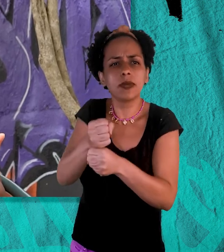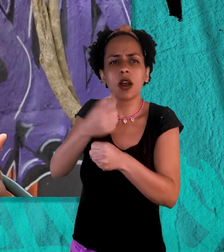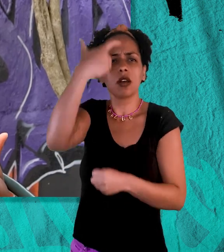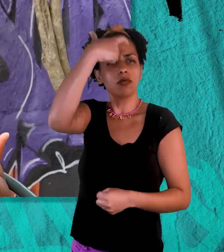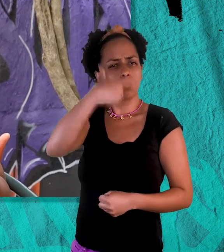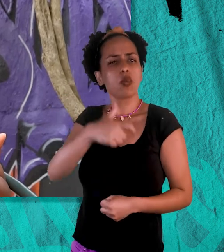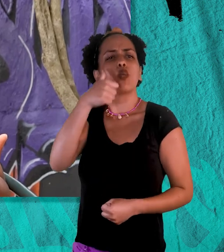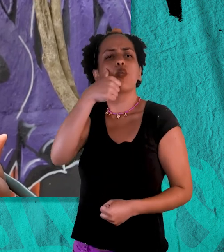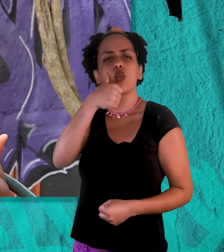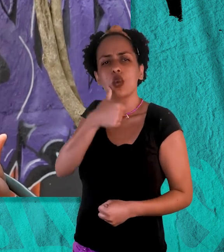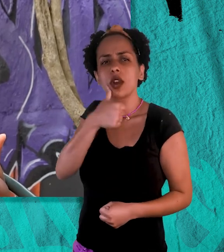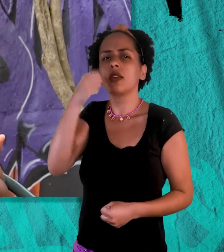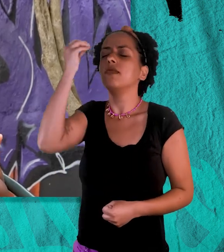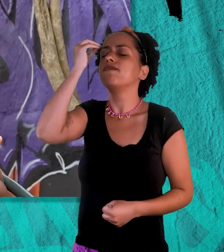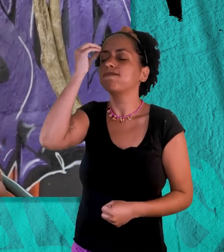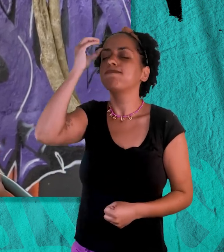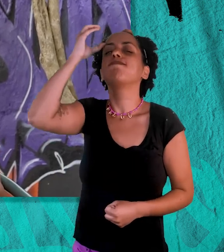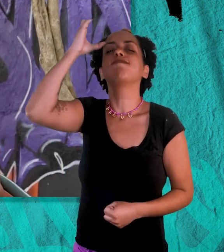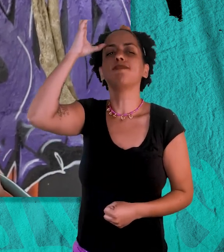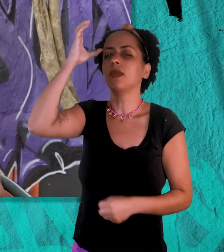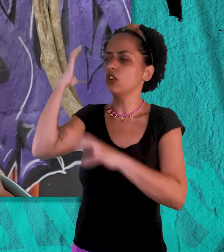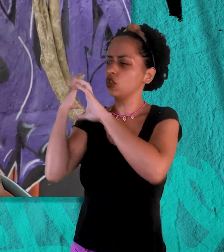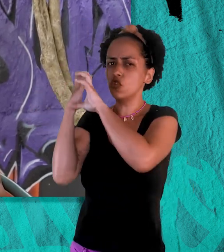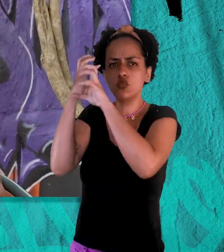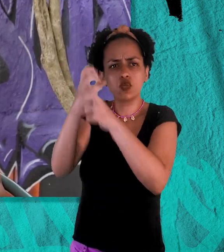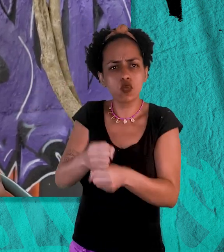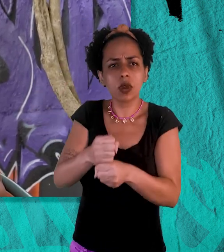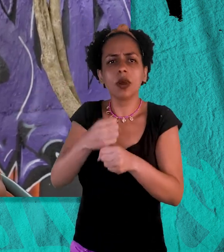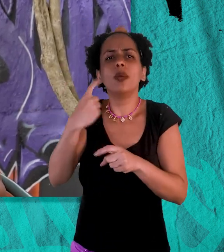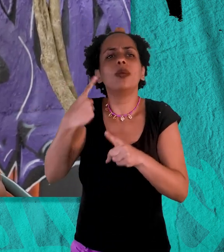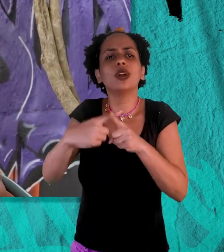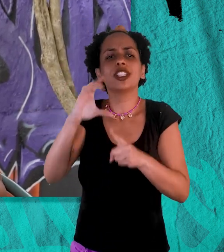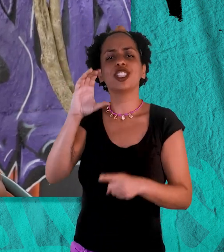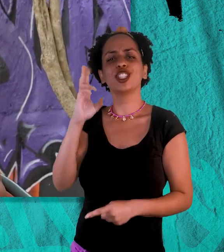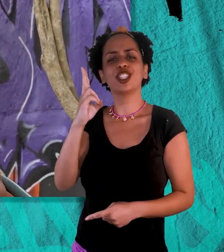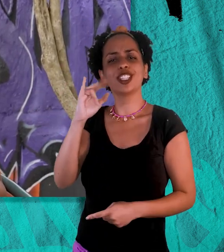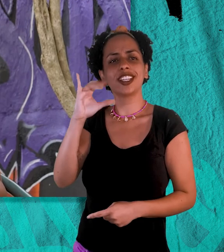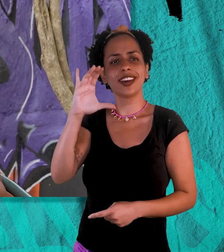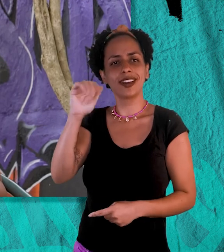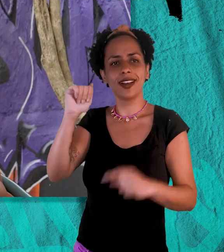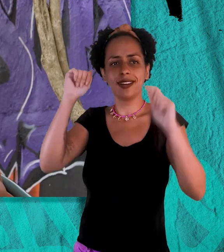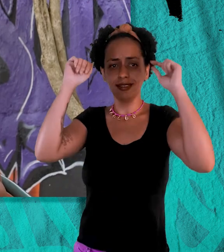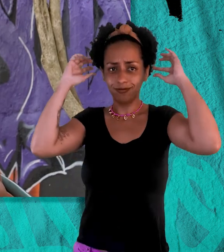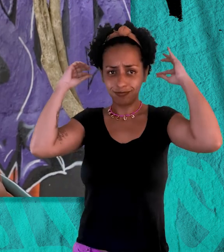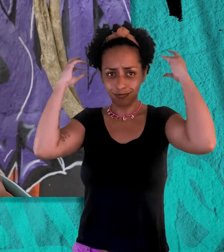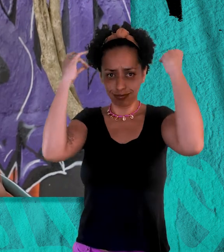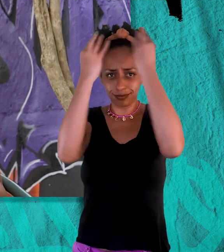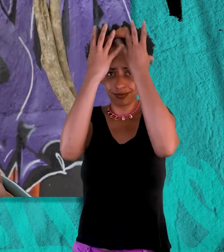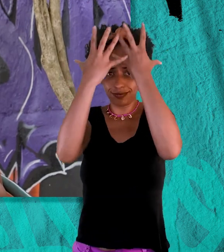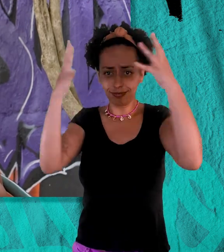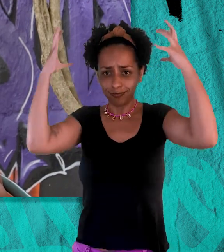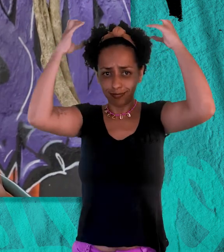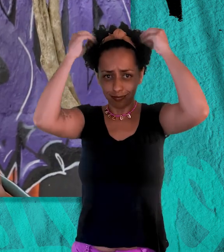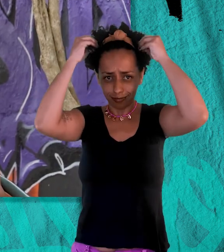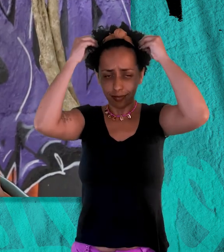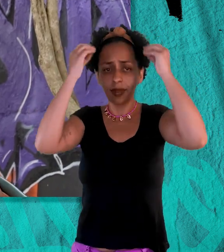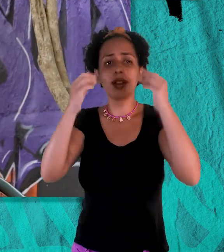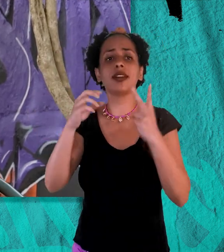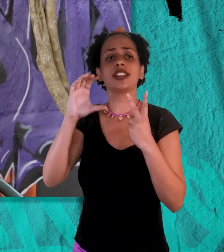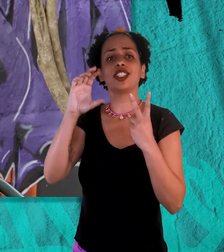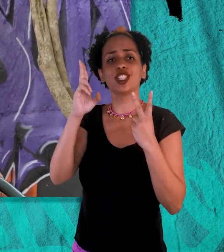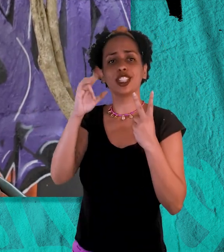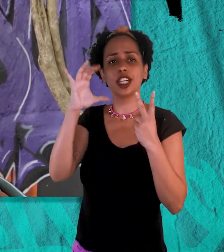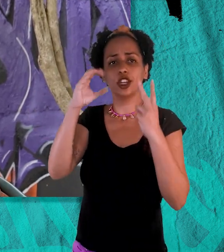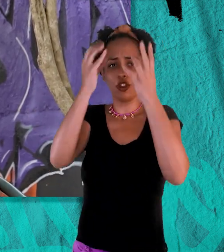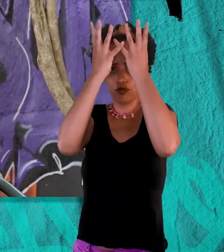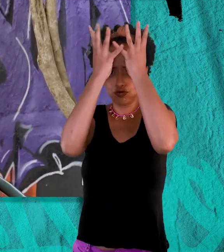formação enquanto mulher, na formação da minha bagagem, porque quando eu lia Chica que Manda, que a história da Chica da Silva,